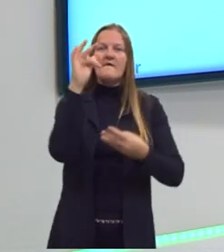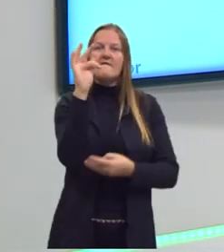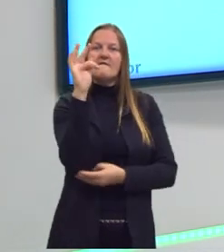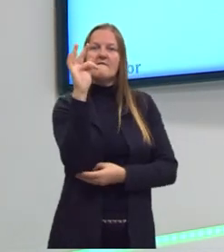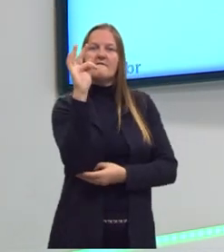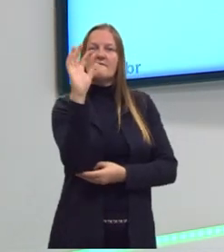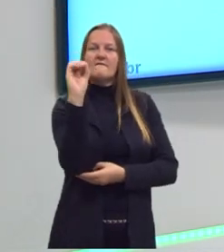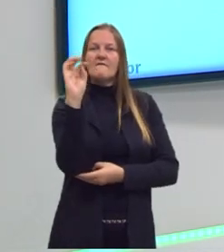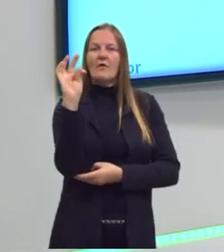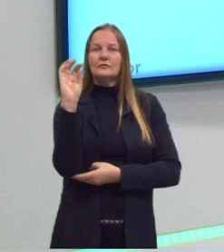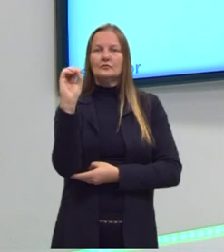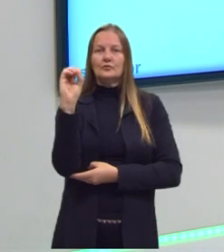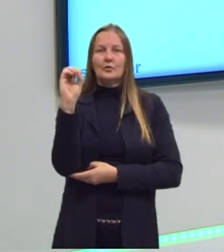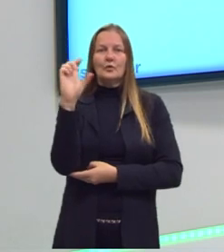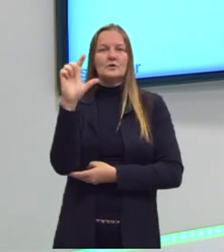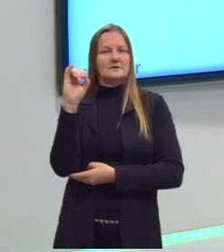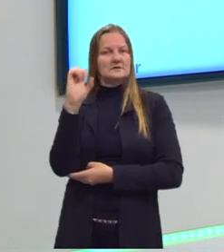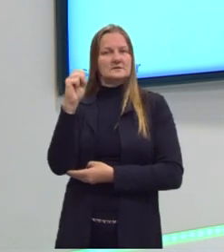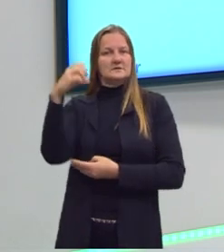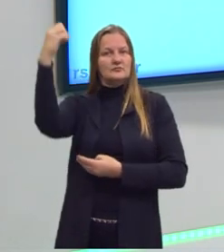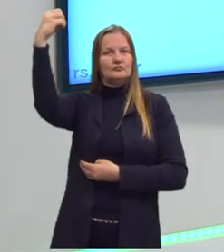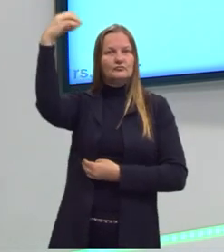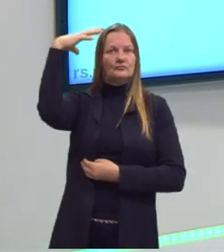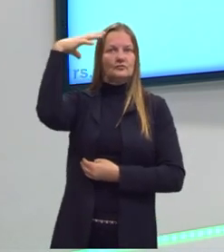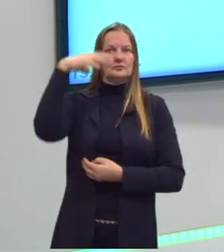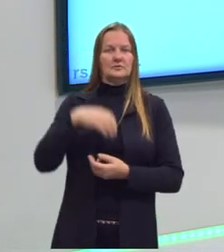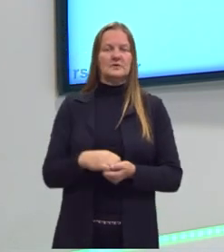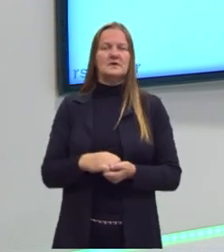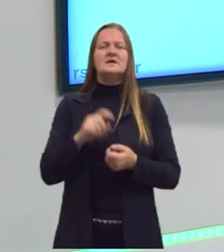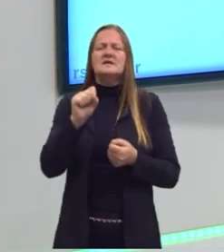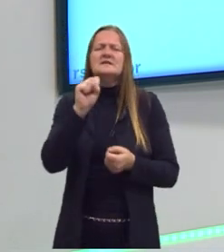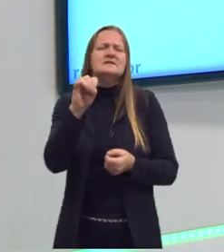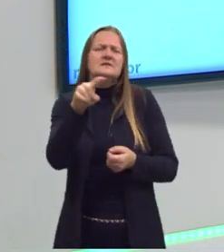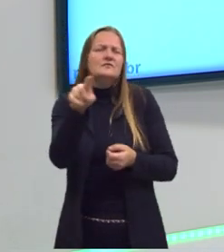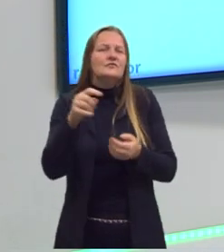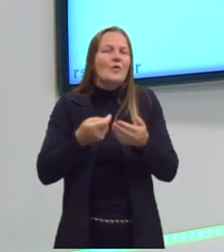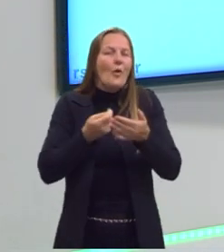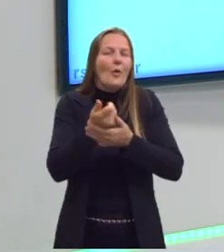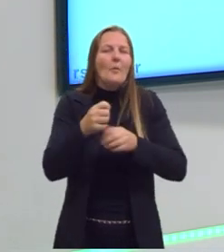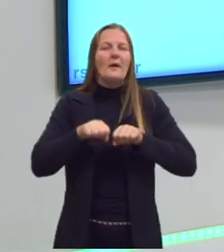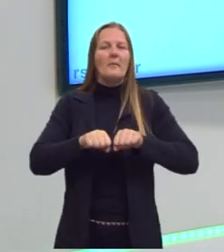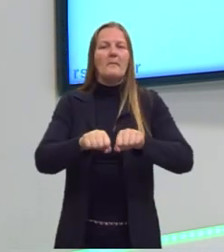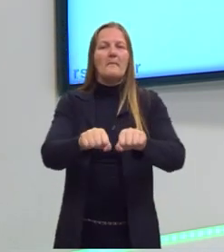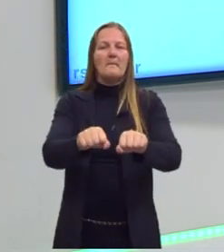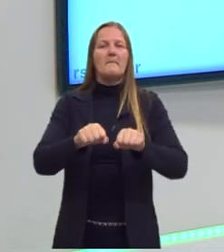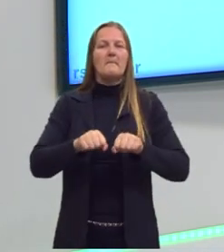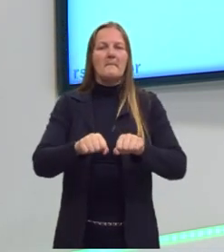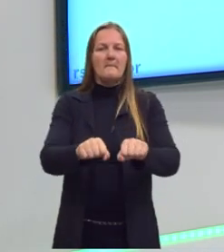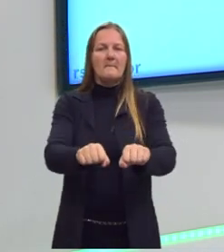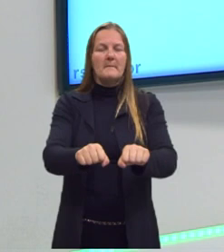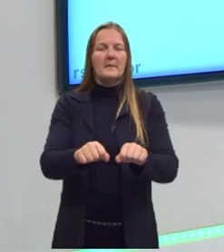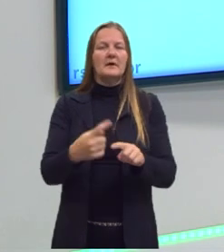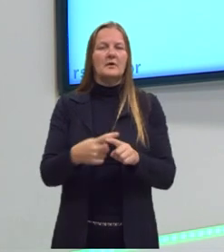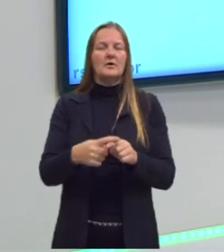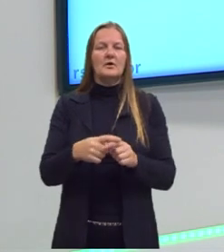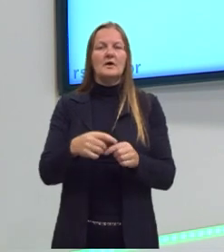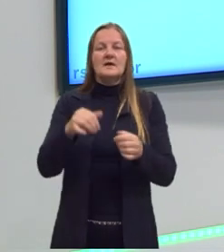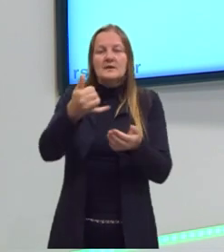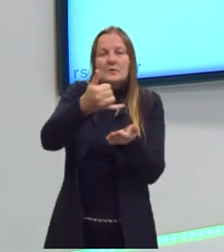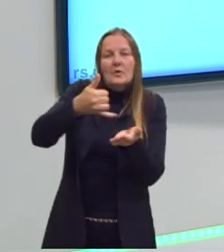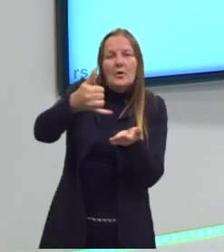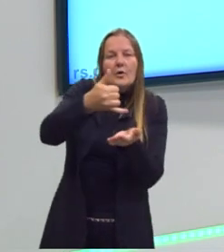tem cuidado quando a gente faz alguma compra no supermercado. Se eu compro um azeite de oliva, por exemplo, eu não posso